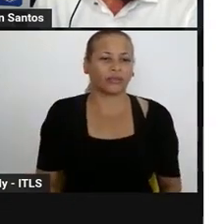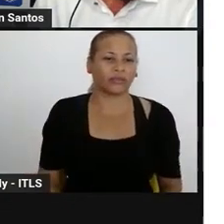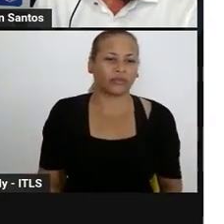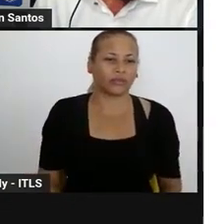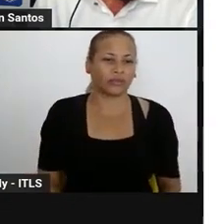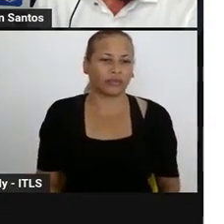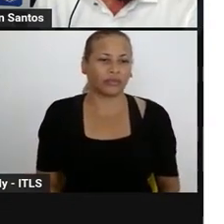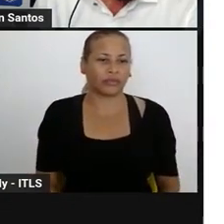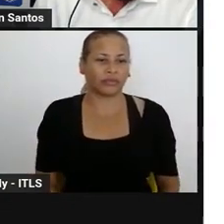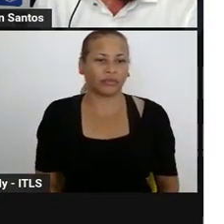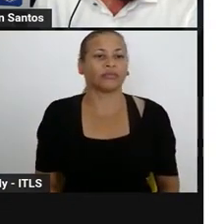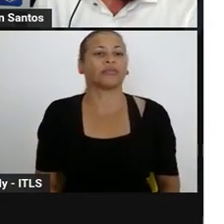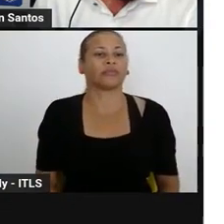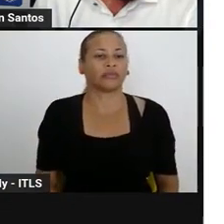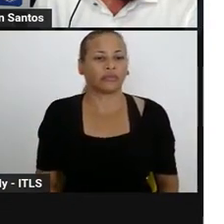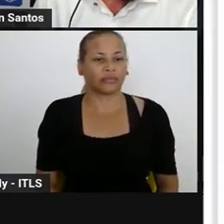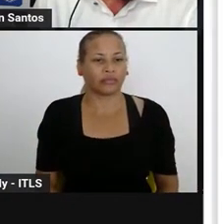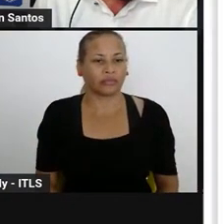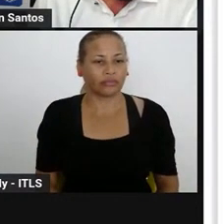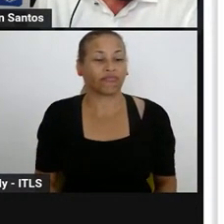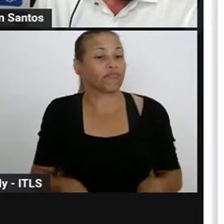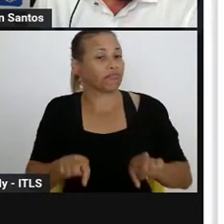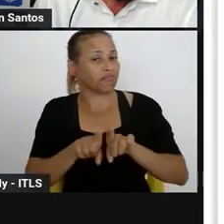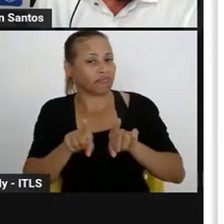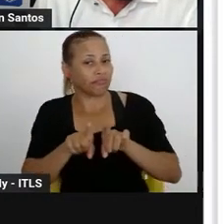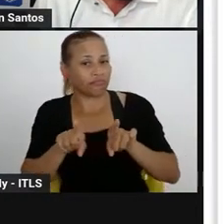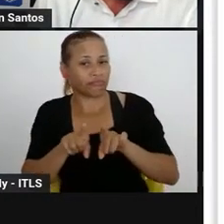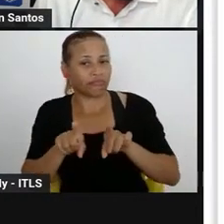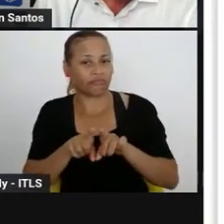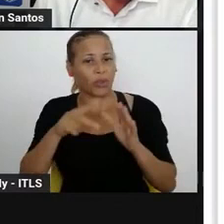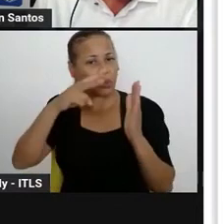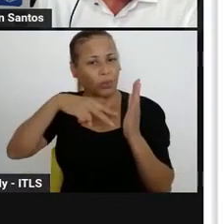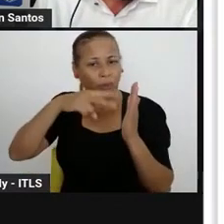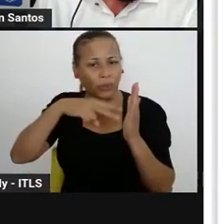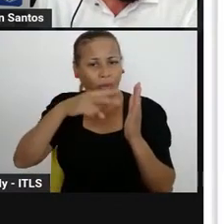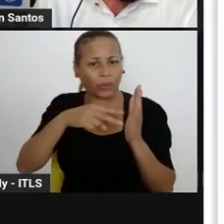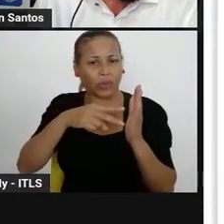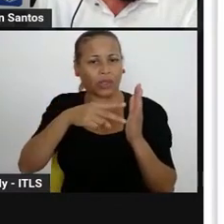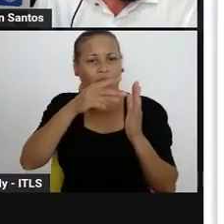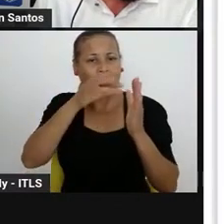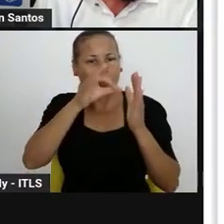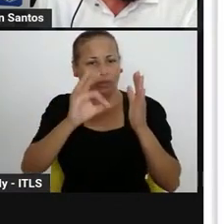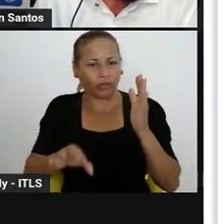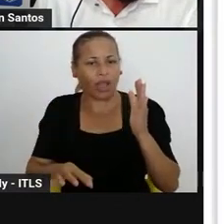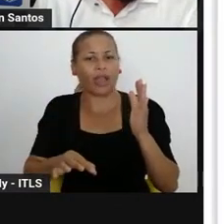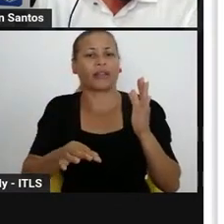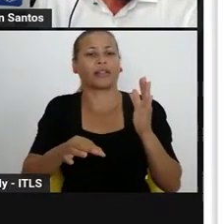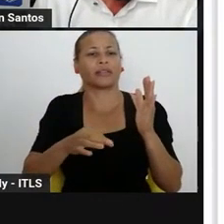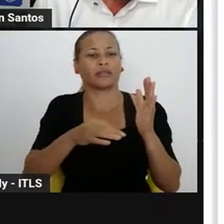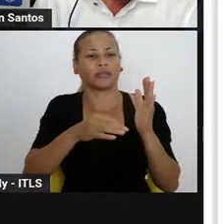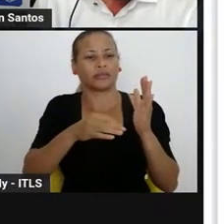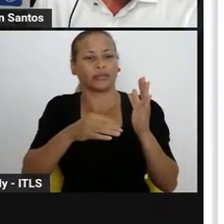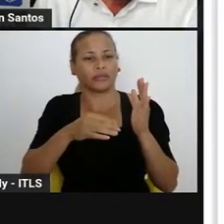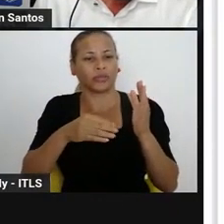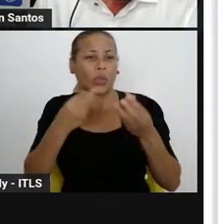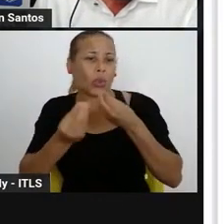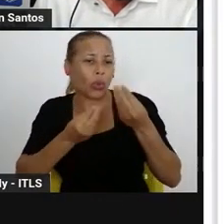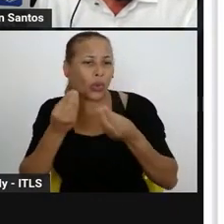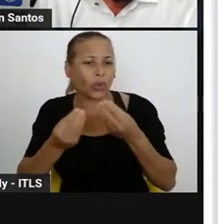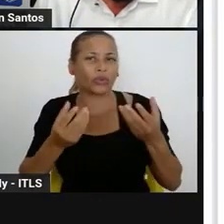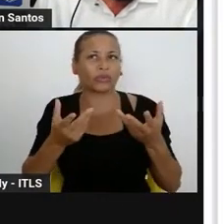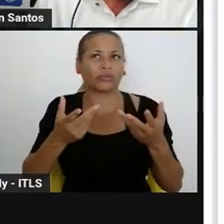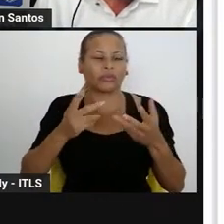além do gênero literário, poemas, fábulas, contos